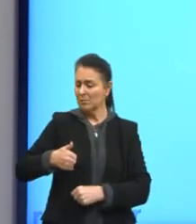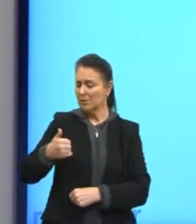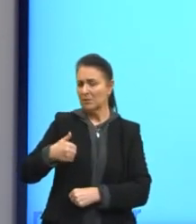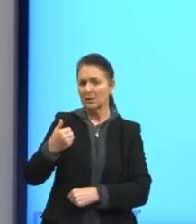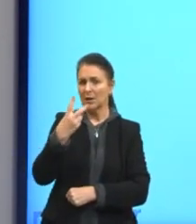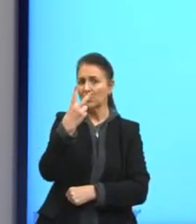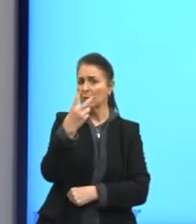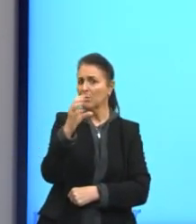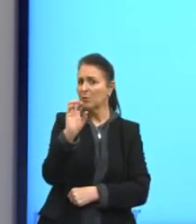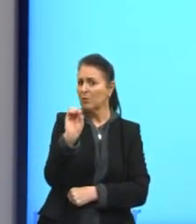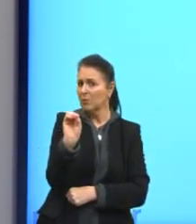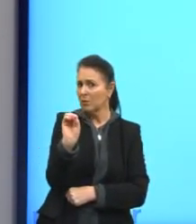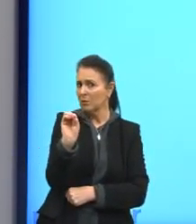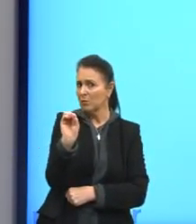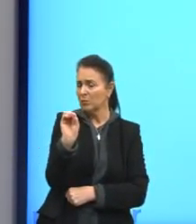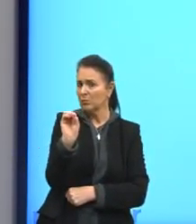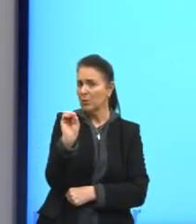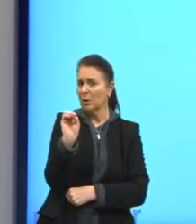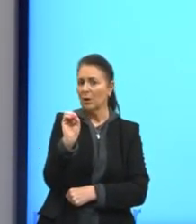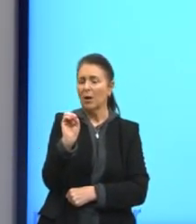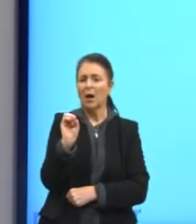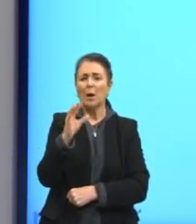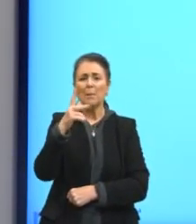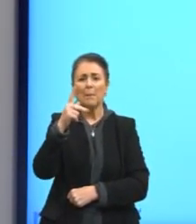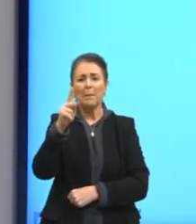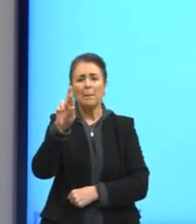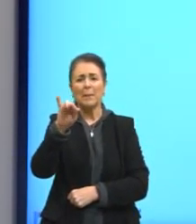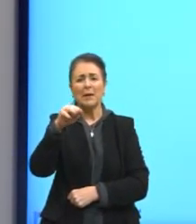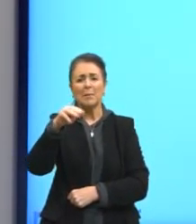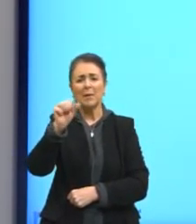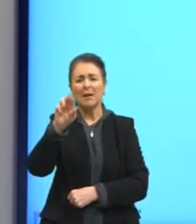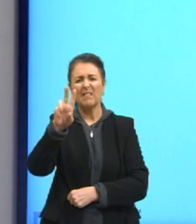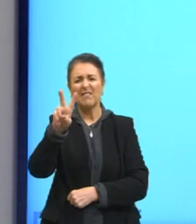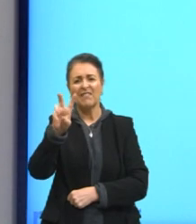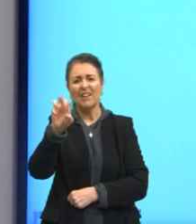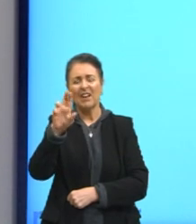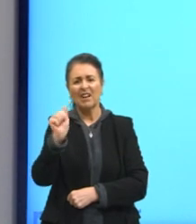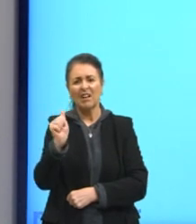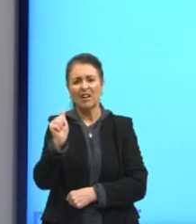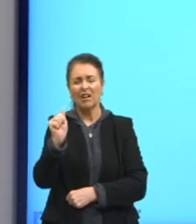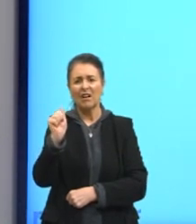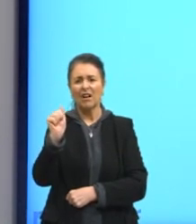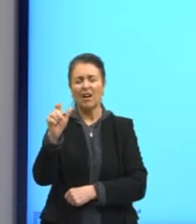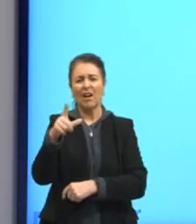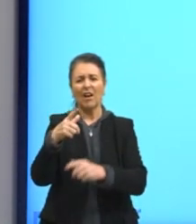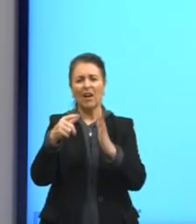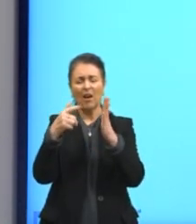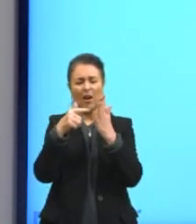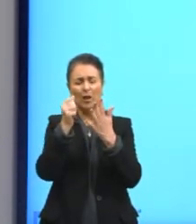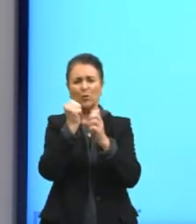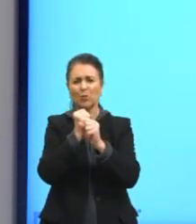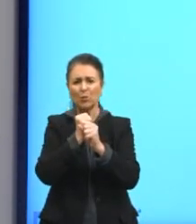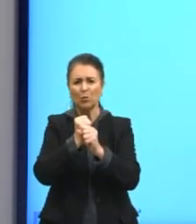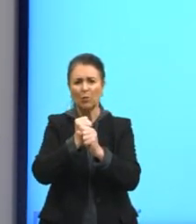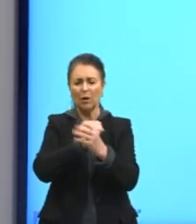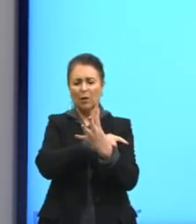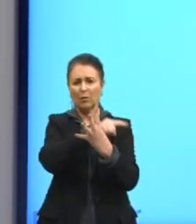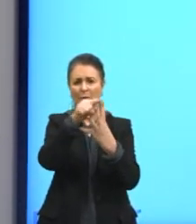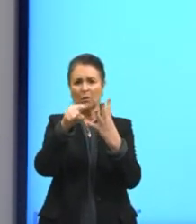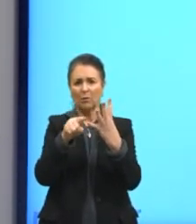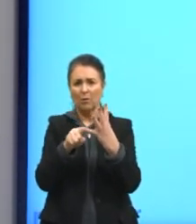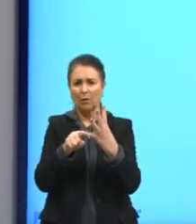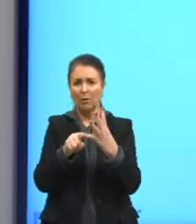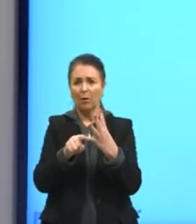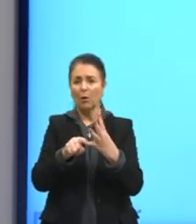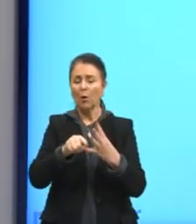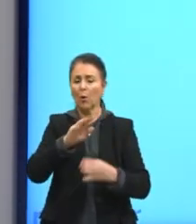uma parte do ano. O autor pela obra. Os alunos ainda não leram essa de Queiroz. É claro que a